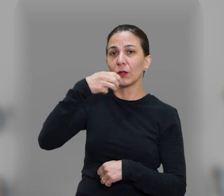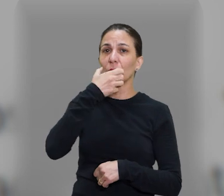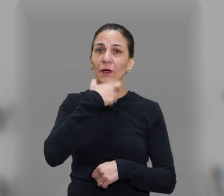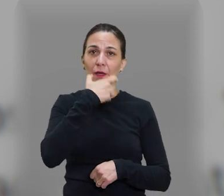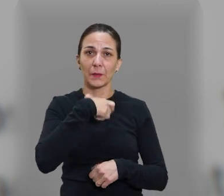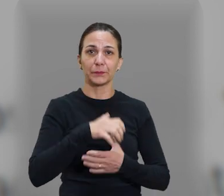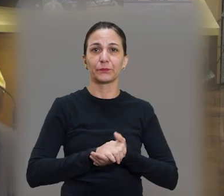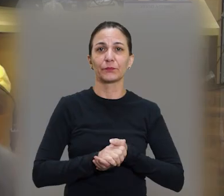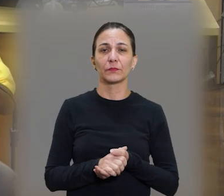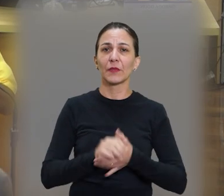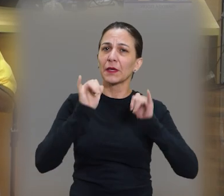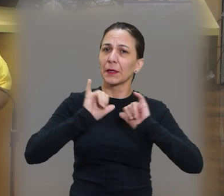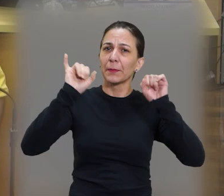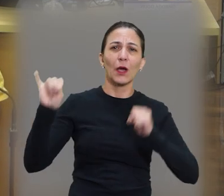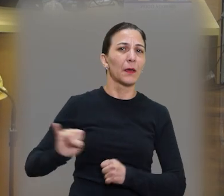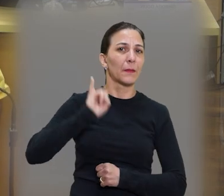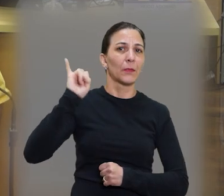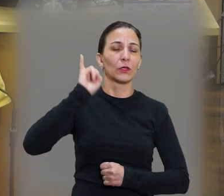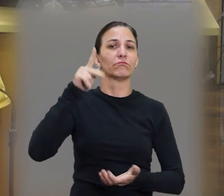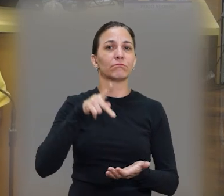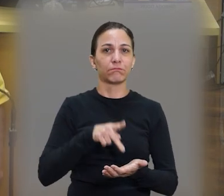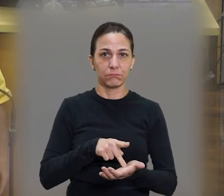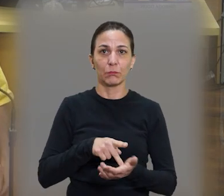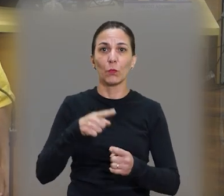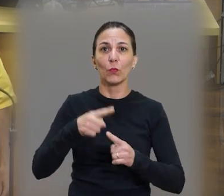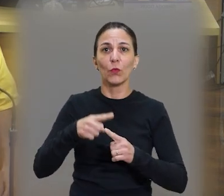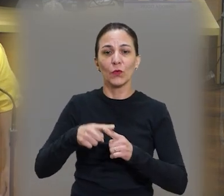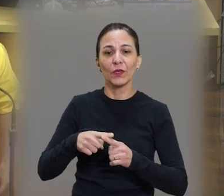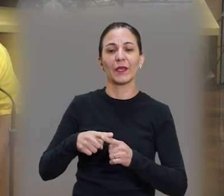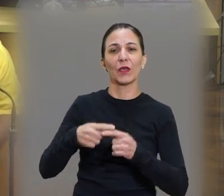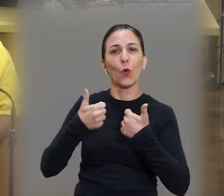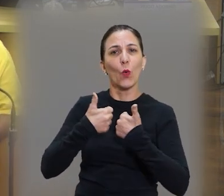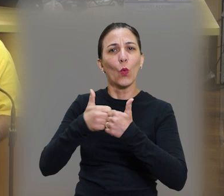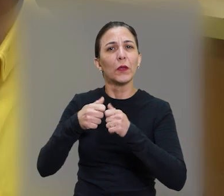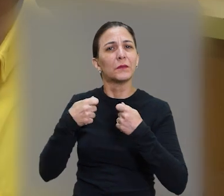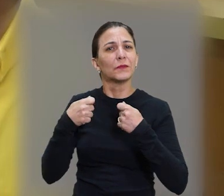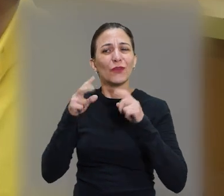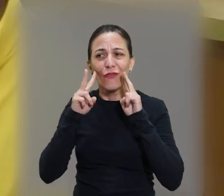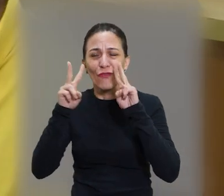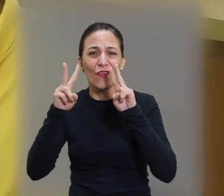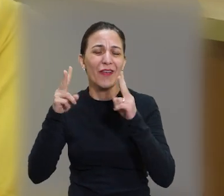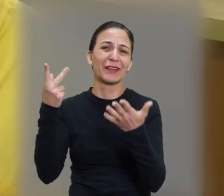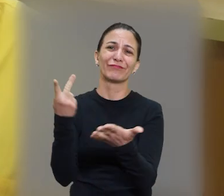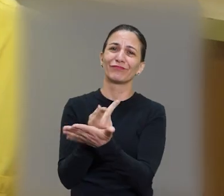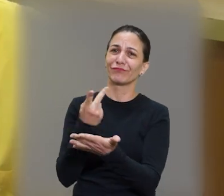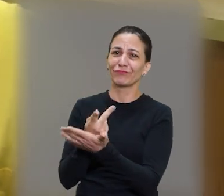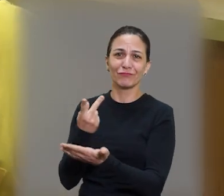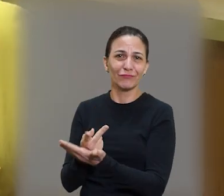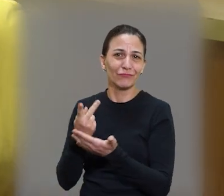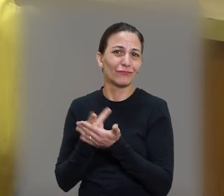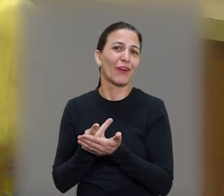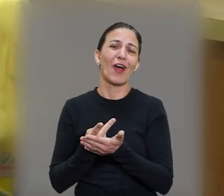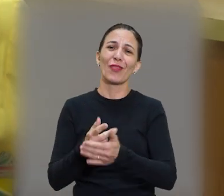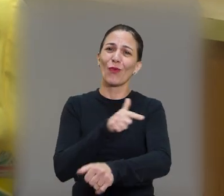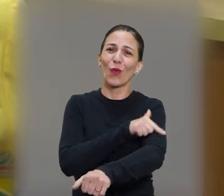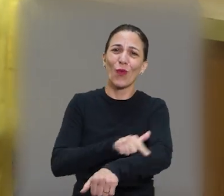Garrido e Carlão do Jóia. Uma campanha importantíssima, né Carlão? Porque realmente no transporte público a gente vê muitas coisas